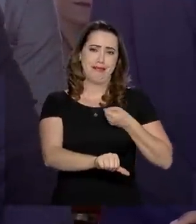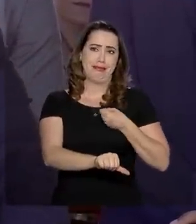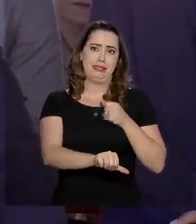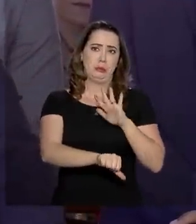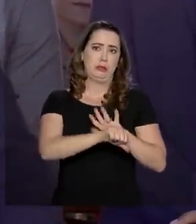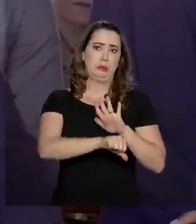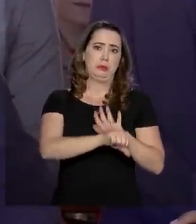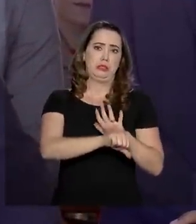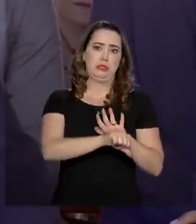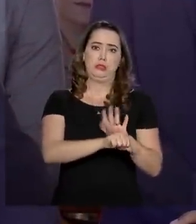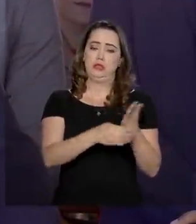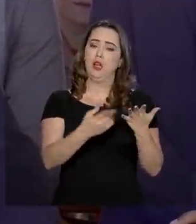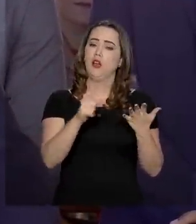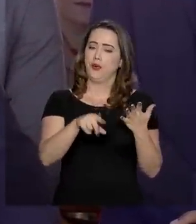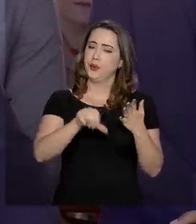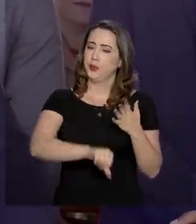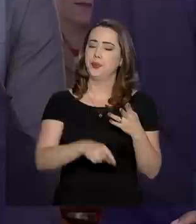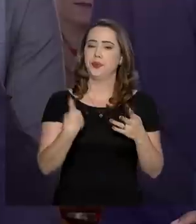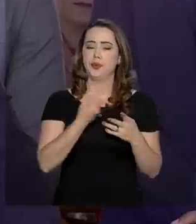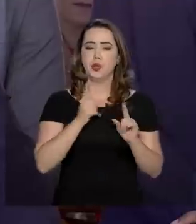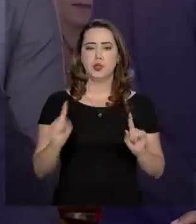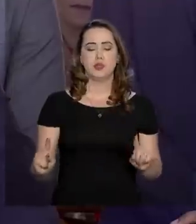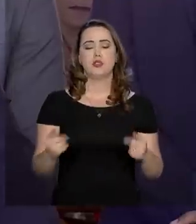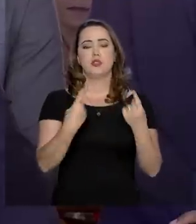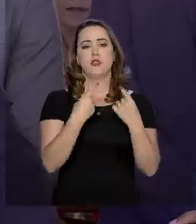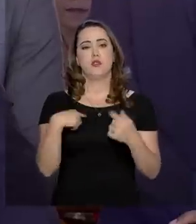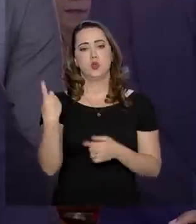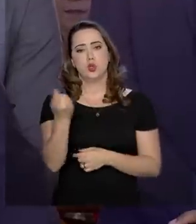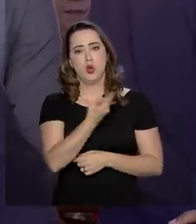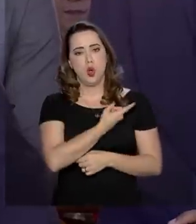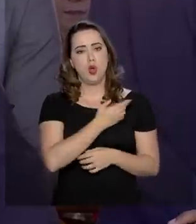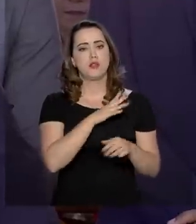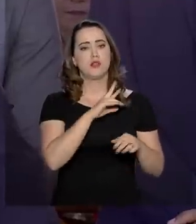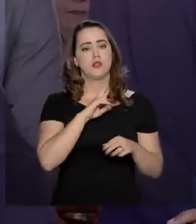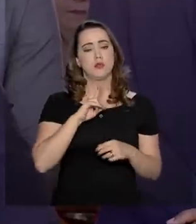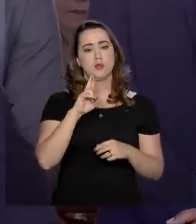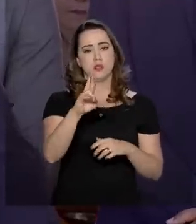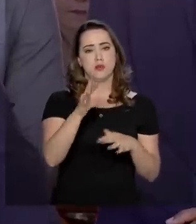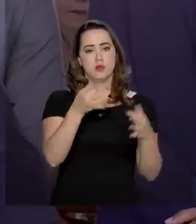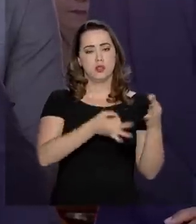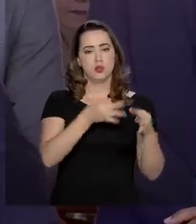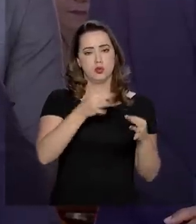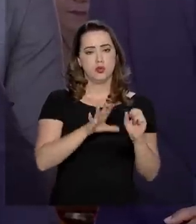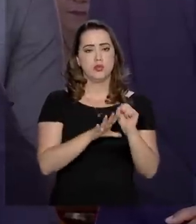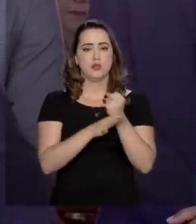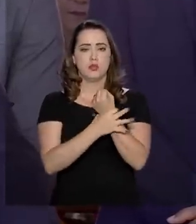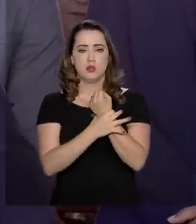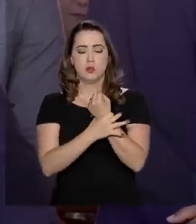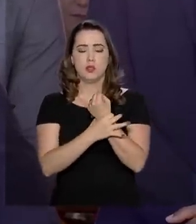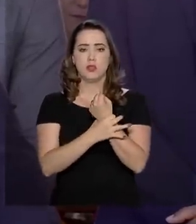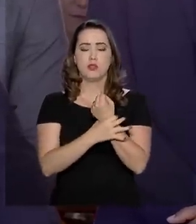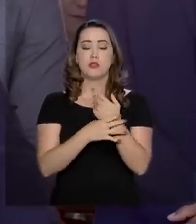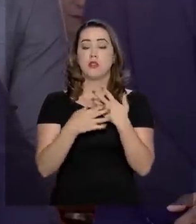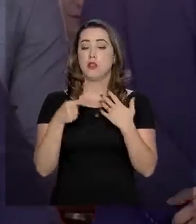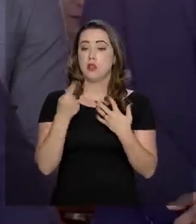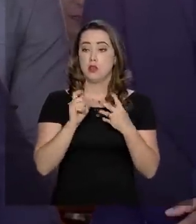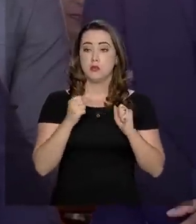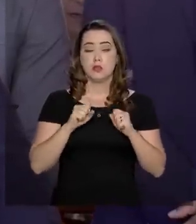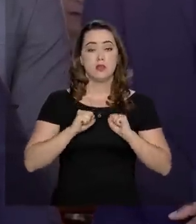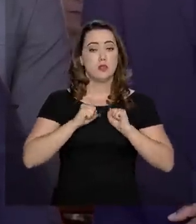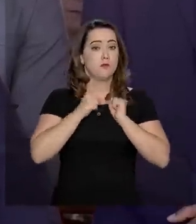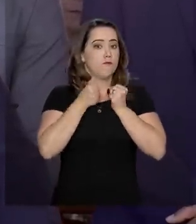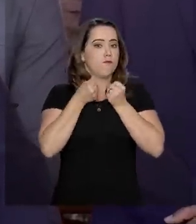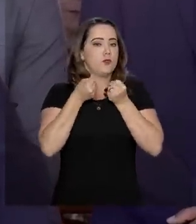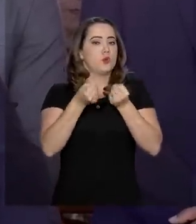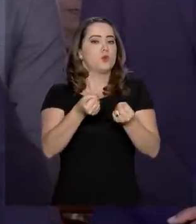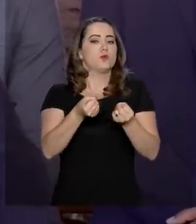desafio, nós todos, agentes responsáveis pela justiça e segurança pública, de nós envidarmos esforços ainda